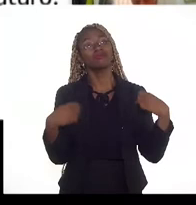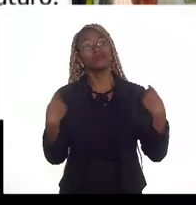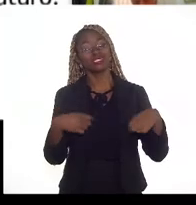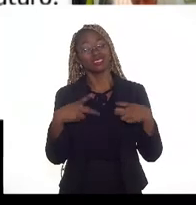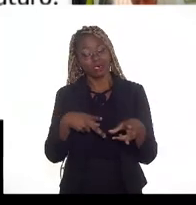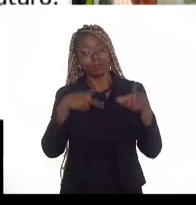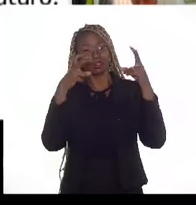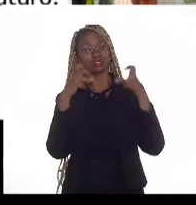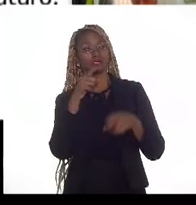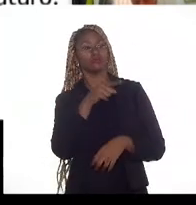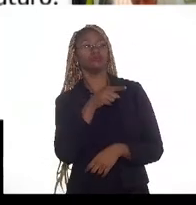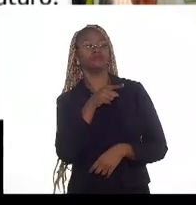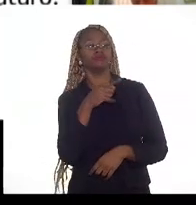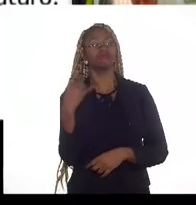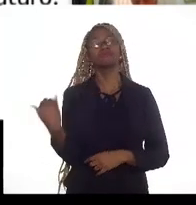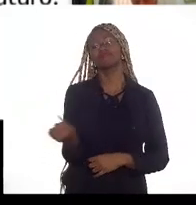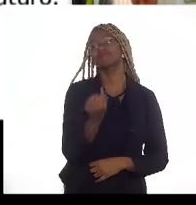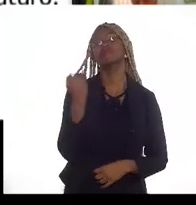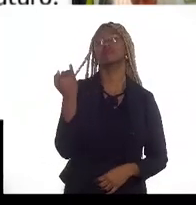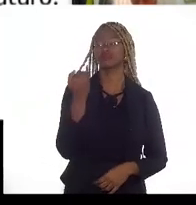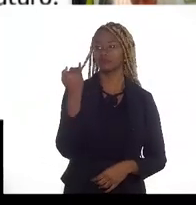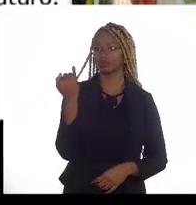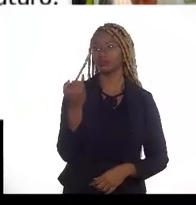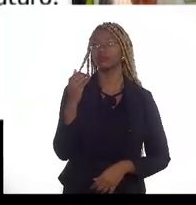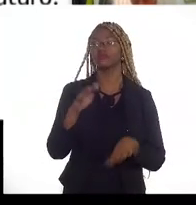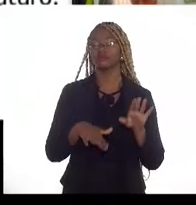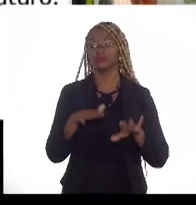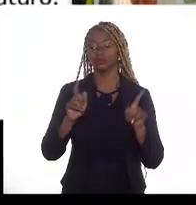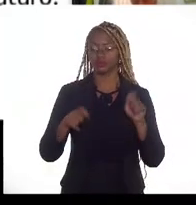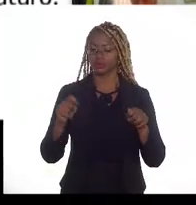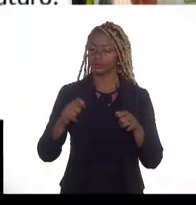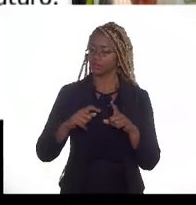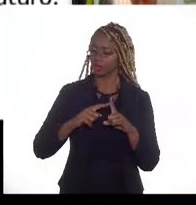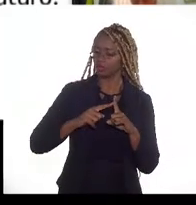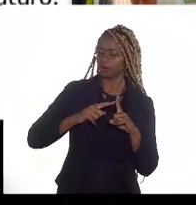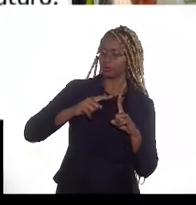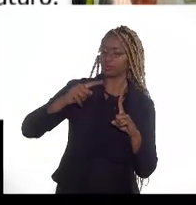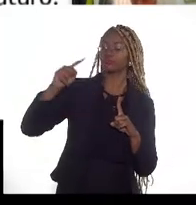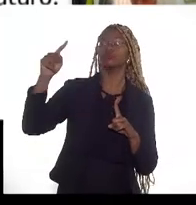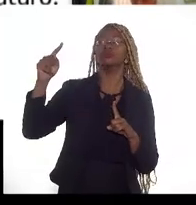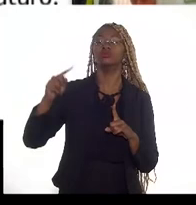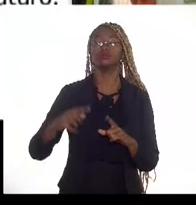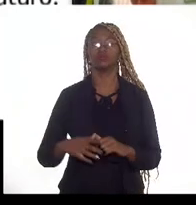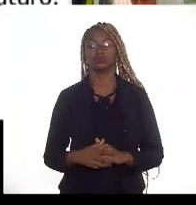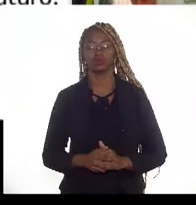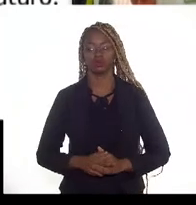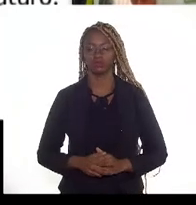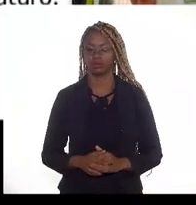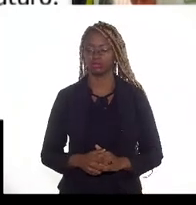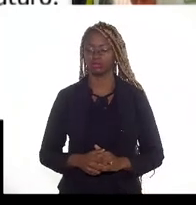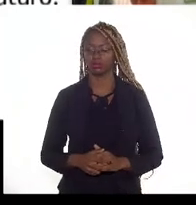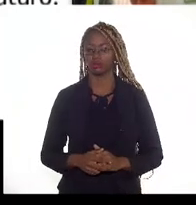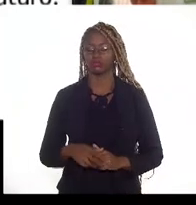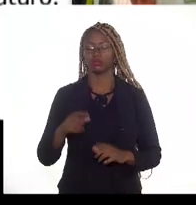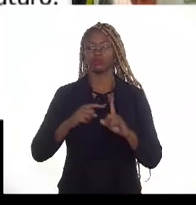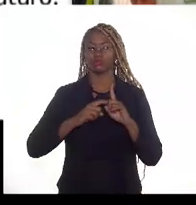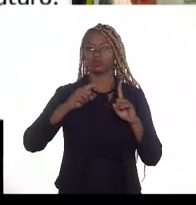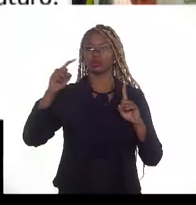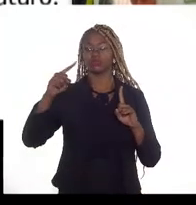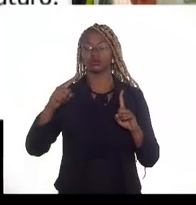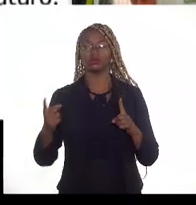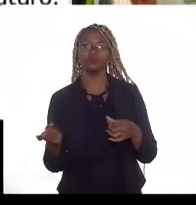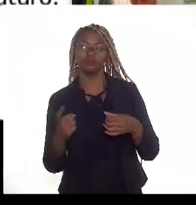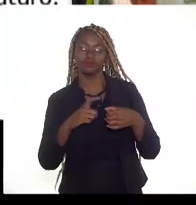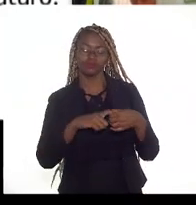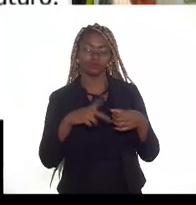perceber, olha, é muito importante, você pode aumentar esse fator, essa recuperação de petróleo pode chegar